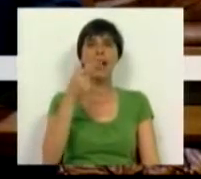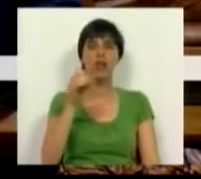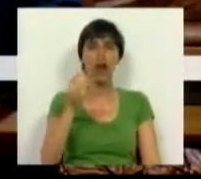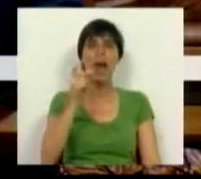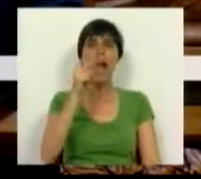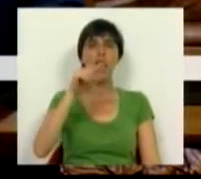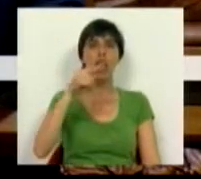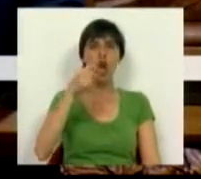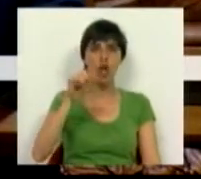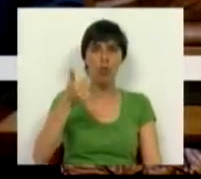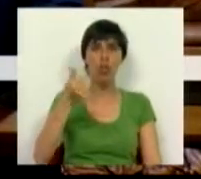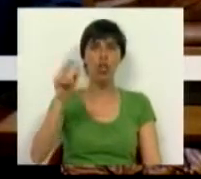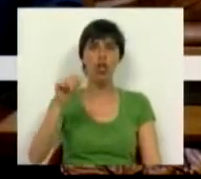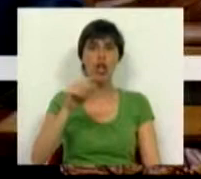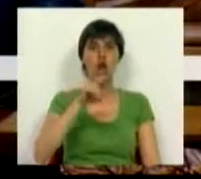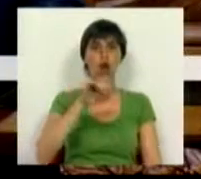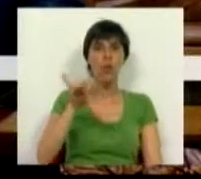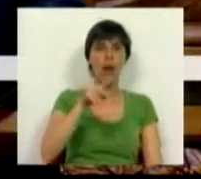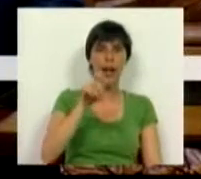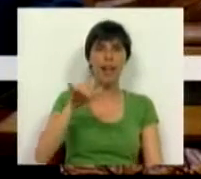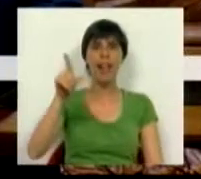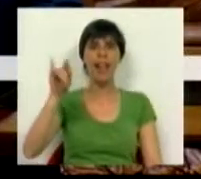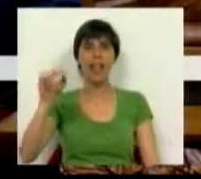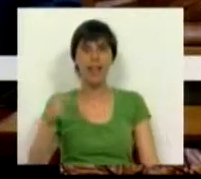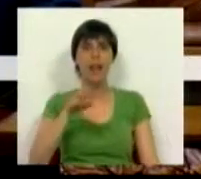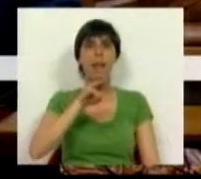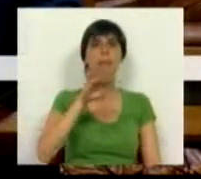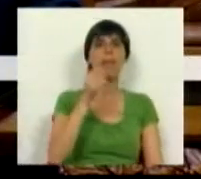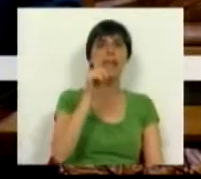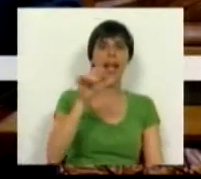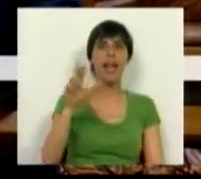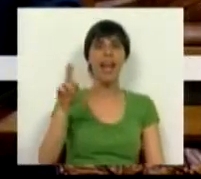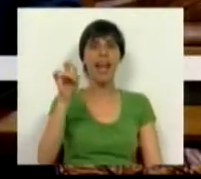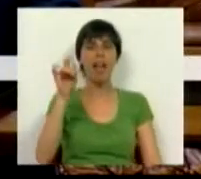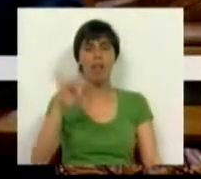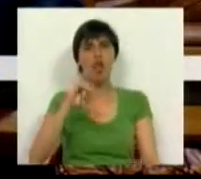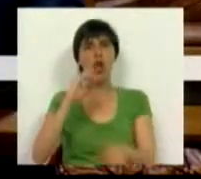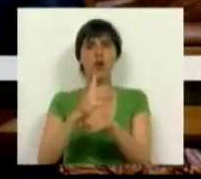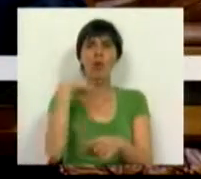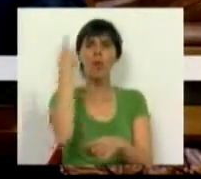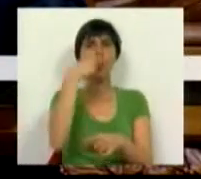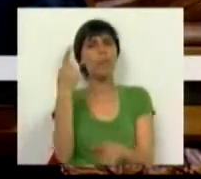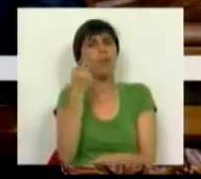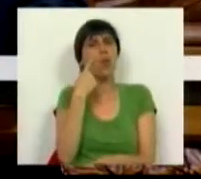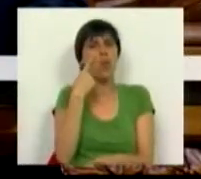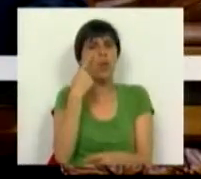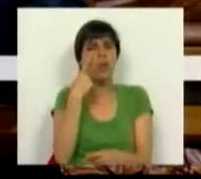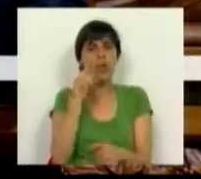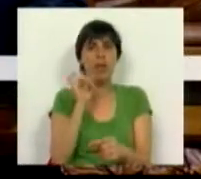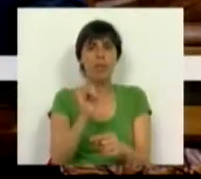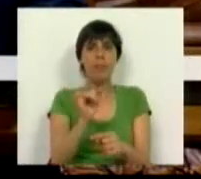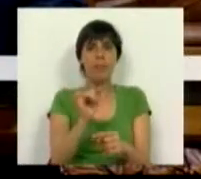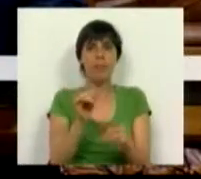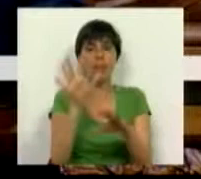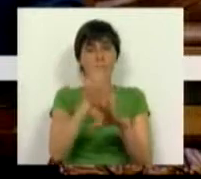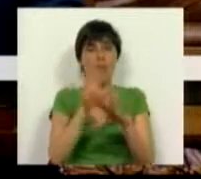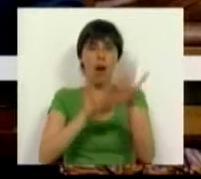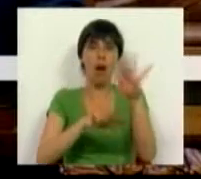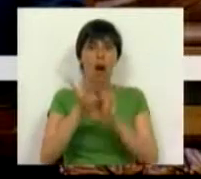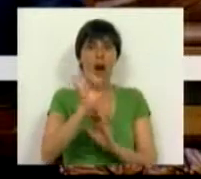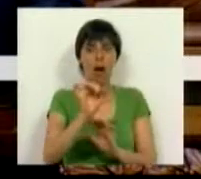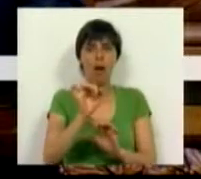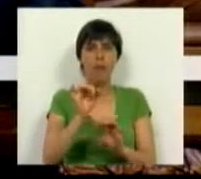António Borges, Nogueira Leite, Miguel Relvas, entre outras figuras conhecidas pela sua filantropia,